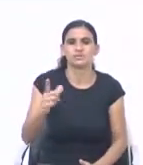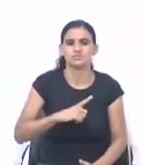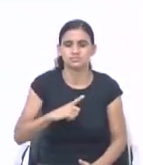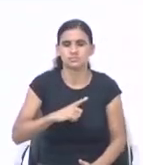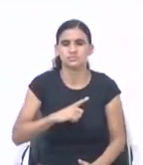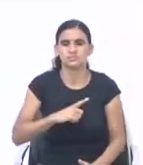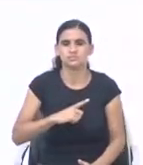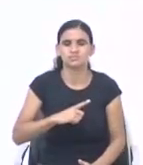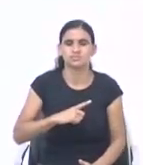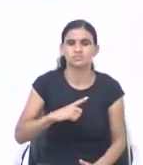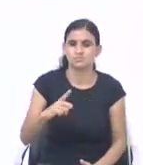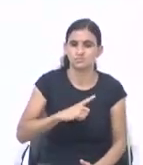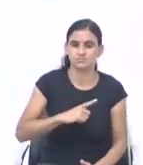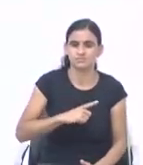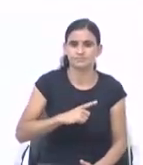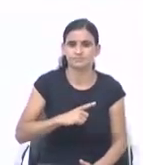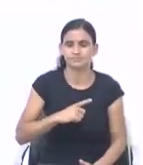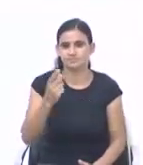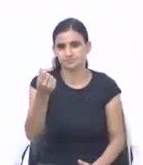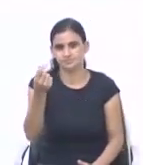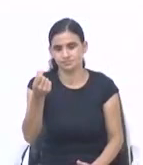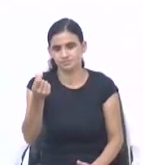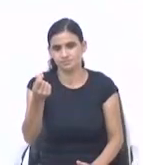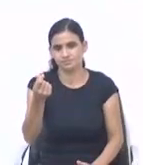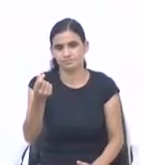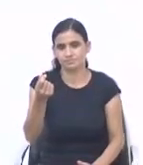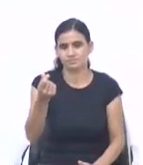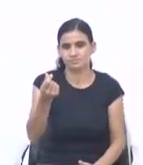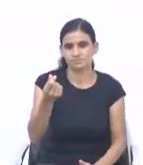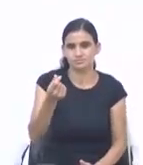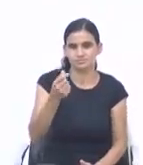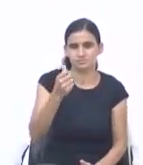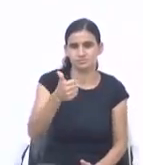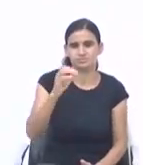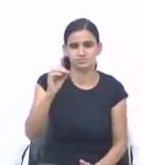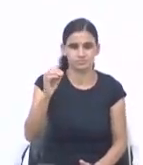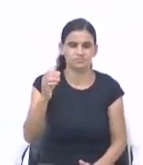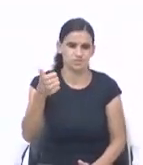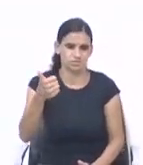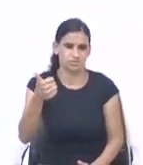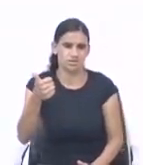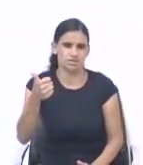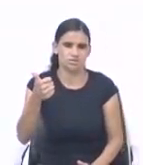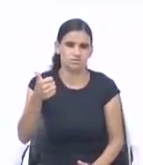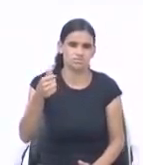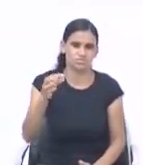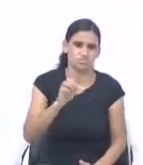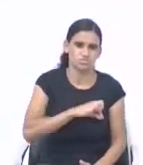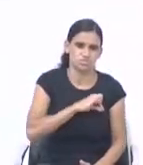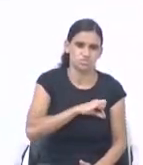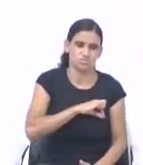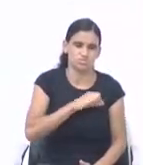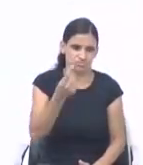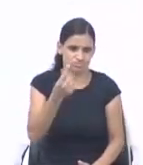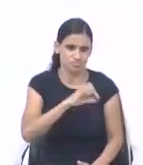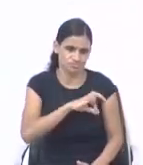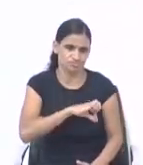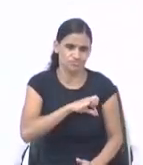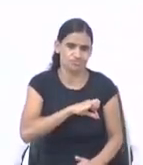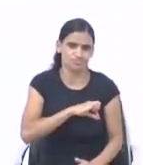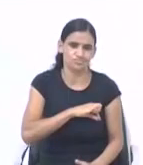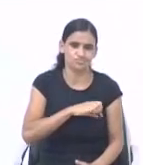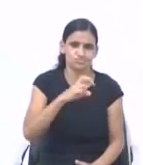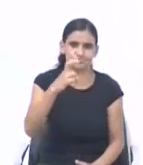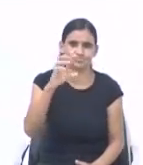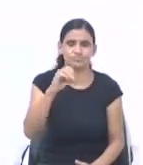dinheiro. Ganhe almas com o dinheiro que você tem. Se é um salário mínimo. Ganhe almas com o salário mínimo. Se é cinco mil reais. Ganhe almas com cinco